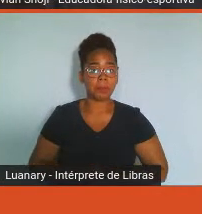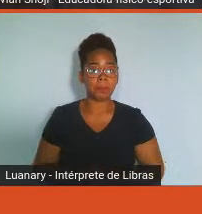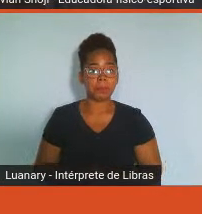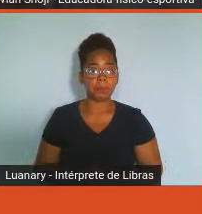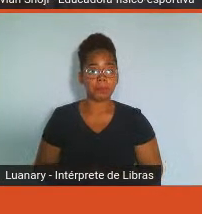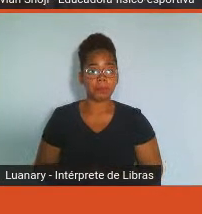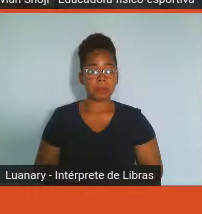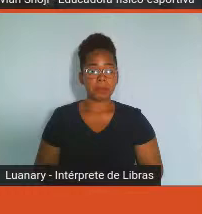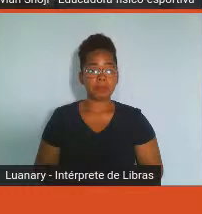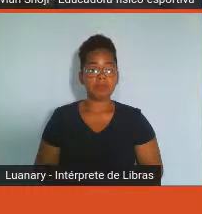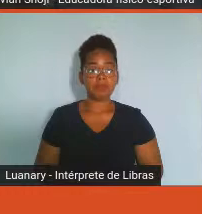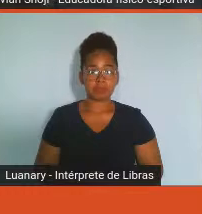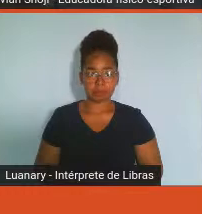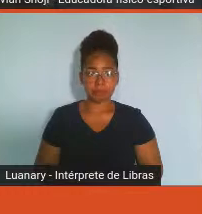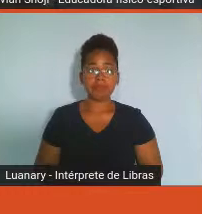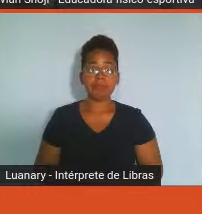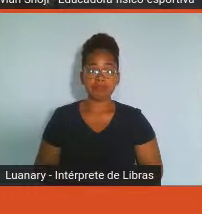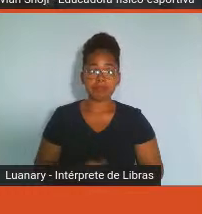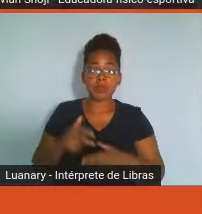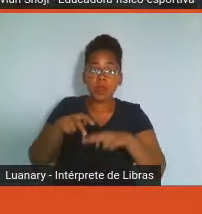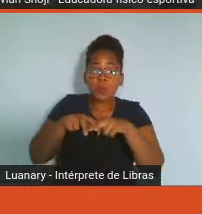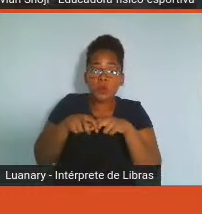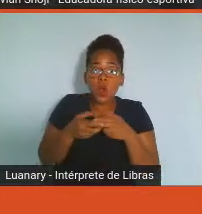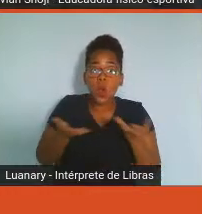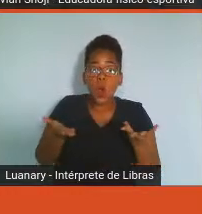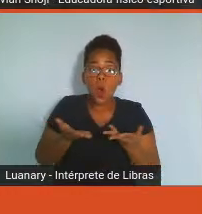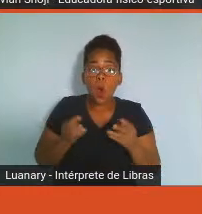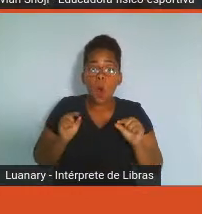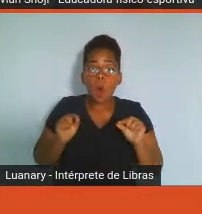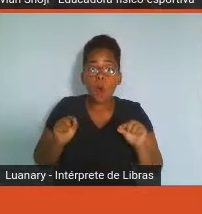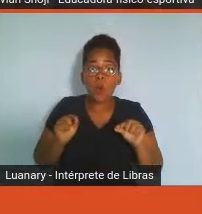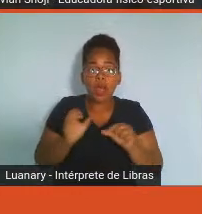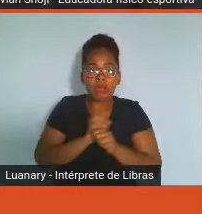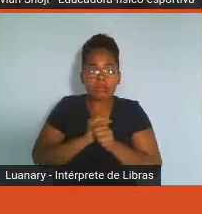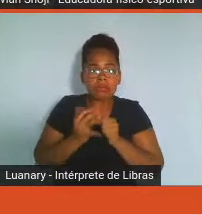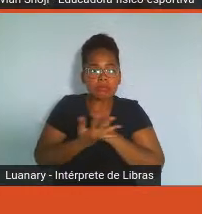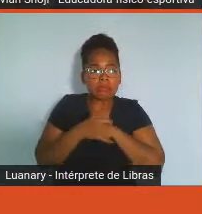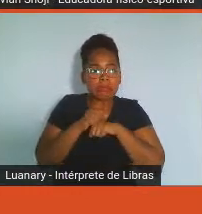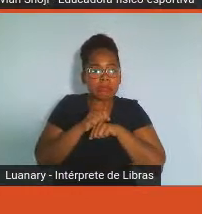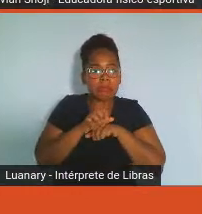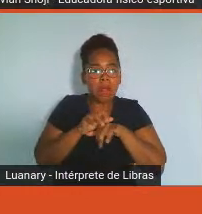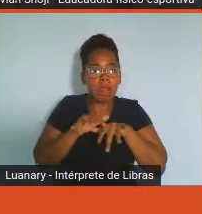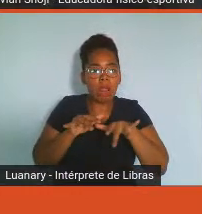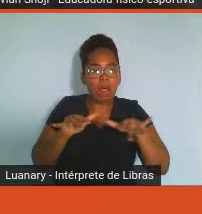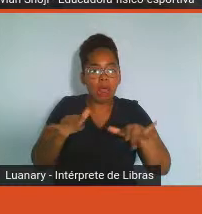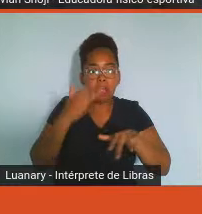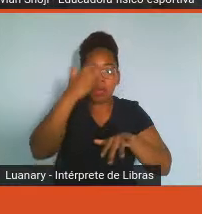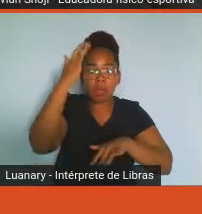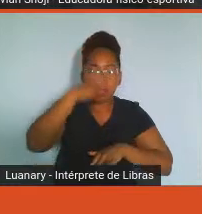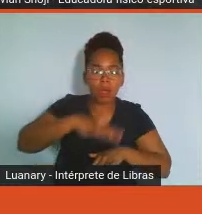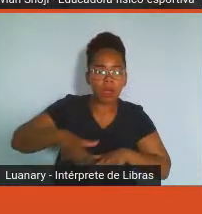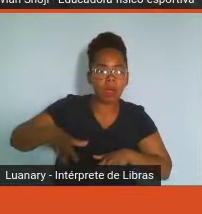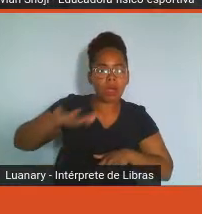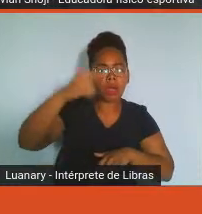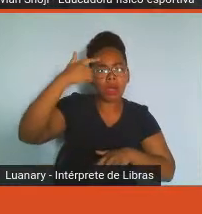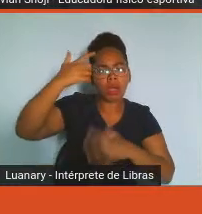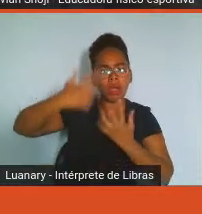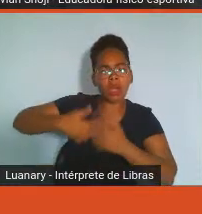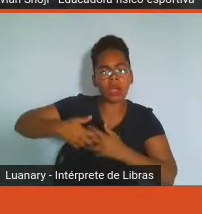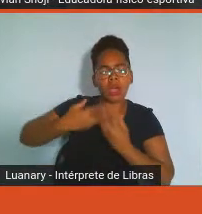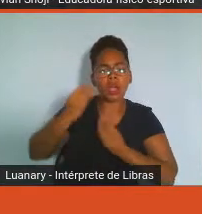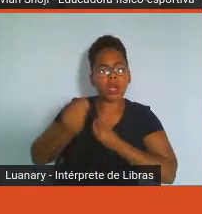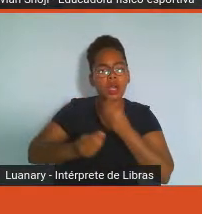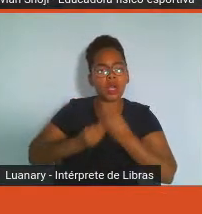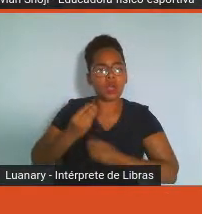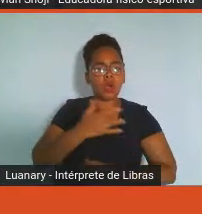Por causa dessa pandemia, claro. Então, o indivíduo, em prol do coletivo, em prol da higiene, em prol